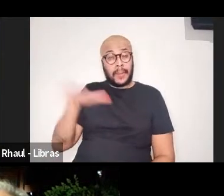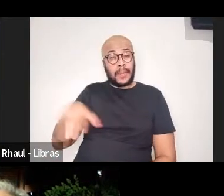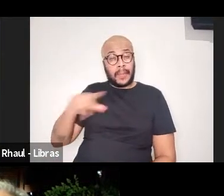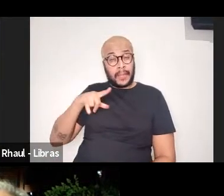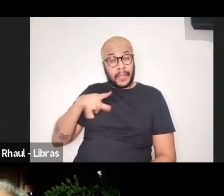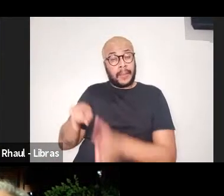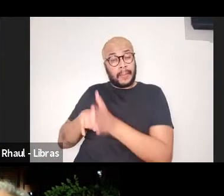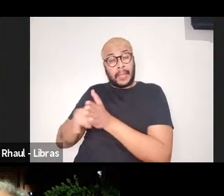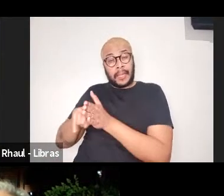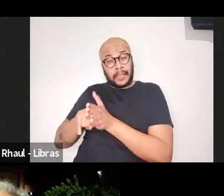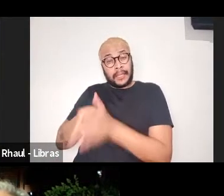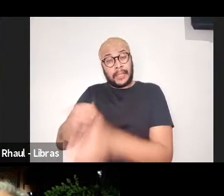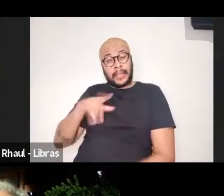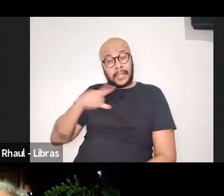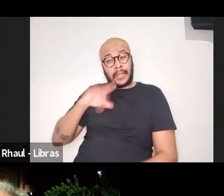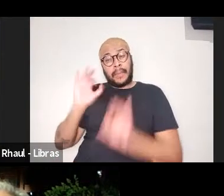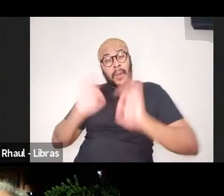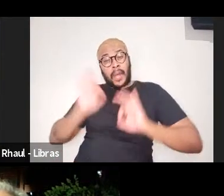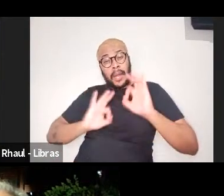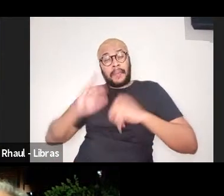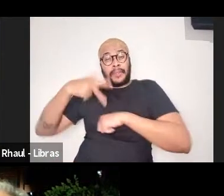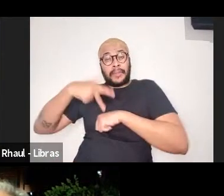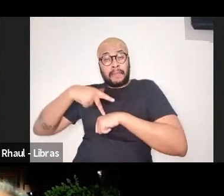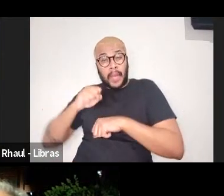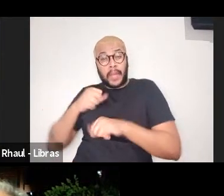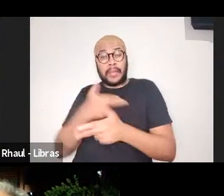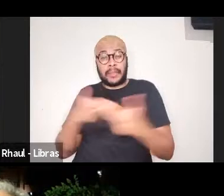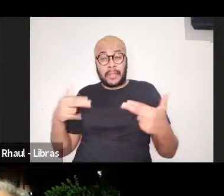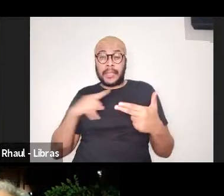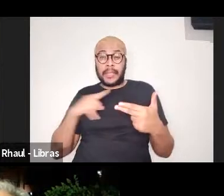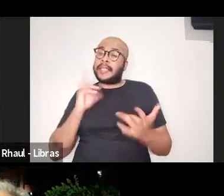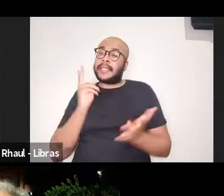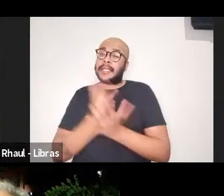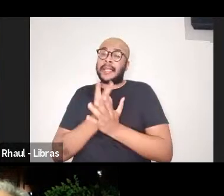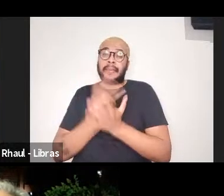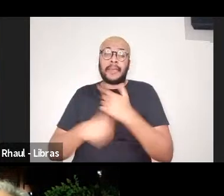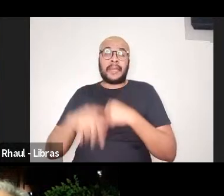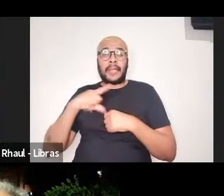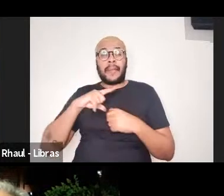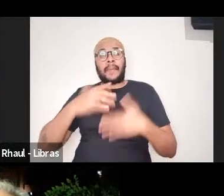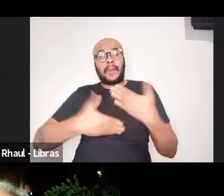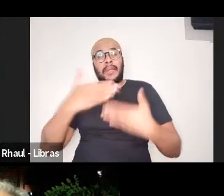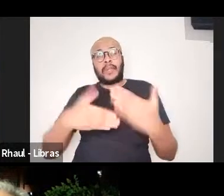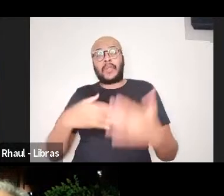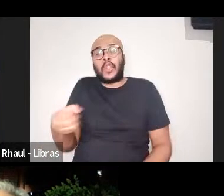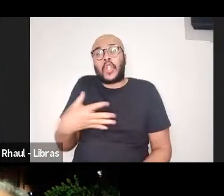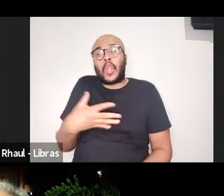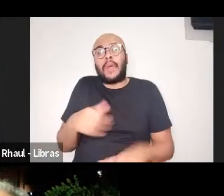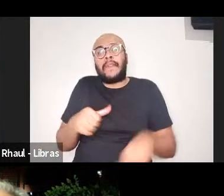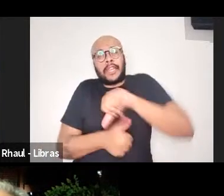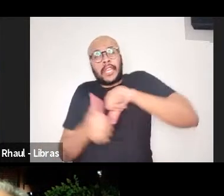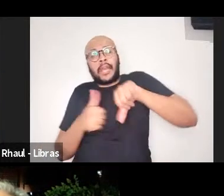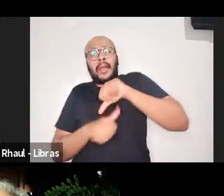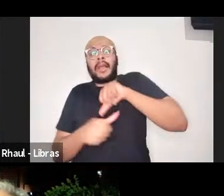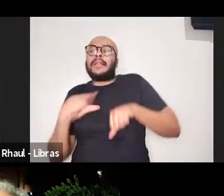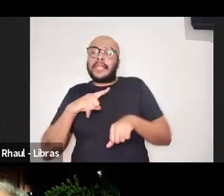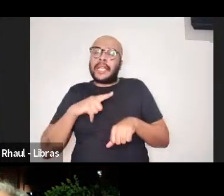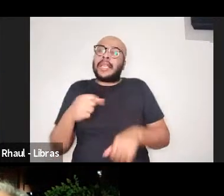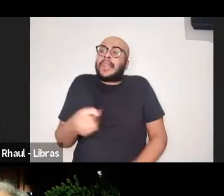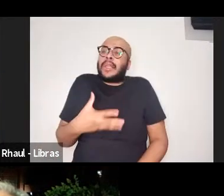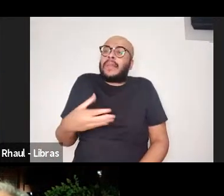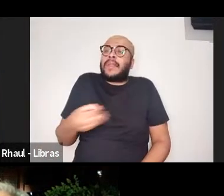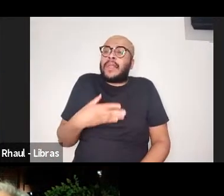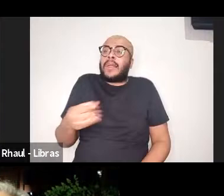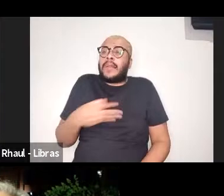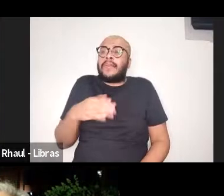pesquisa, nos programas de pós-graduação, há sempre um processo de renovação, há sempre novos, há